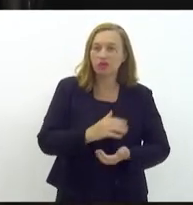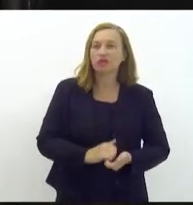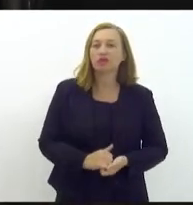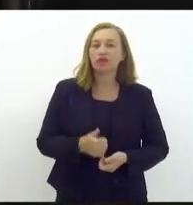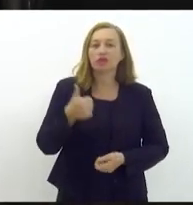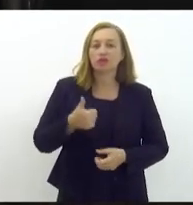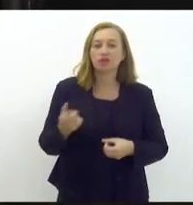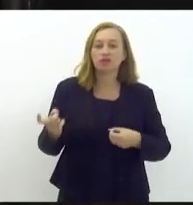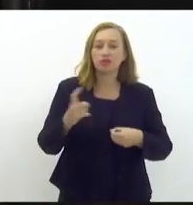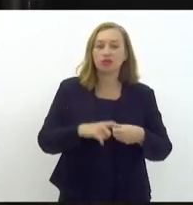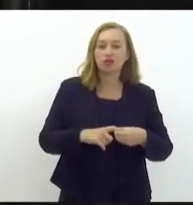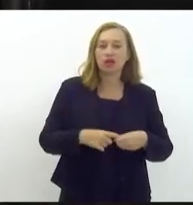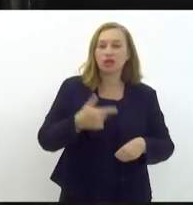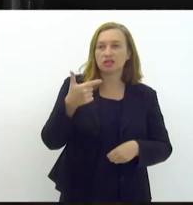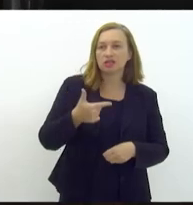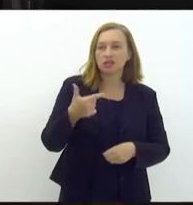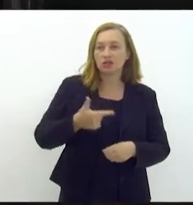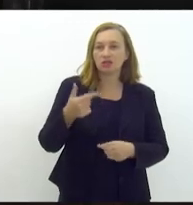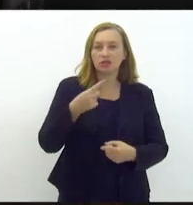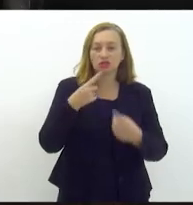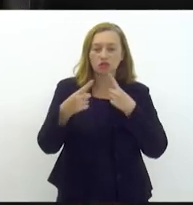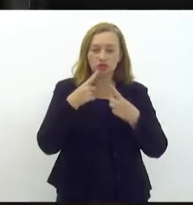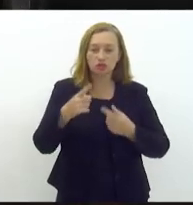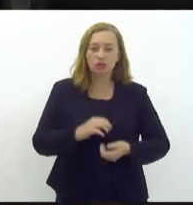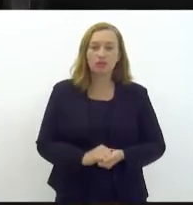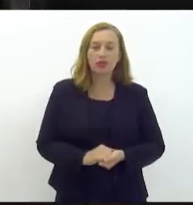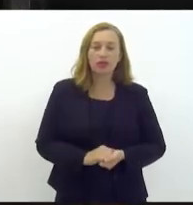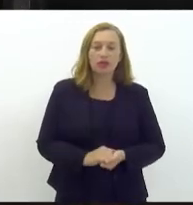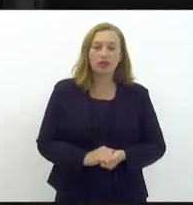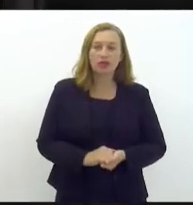Aprovado em primeira, retorna em segunda.